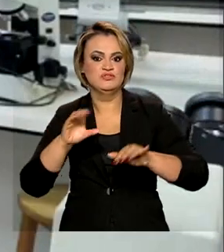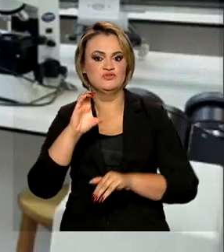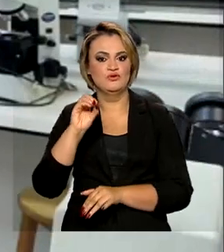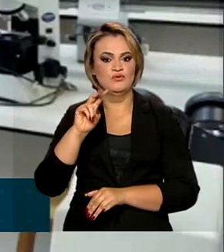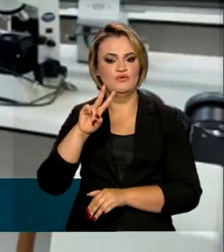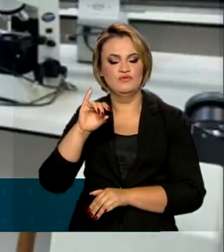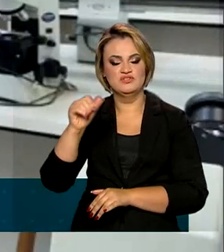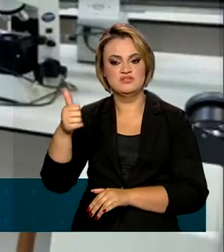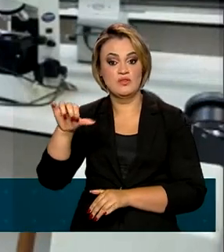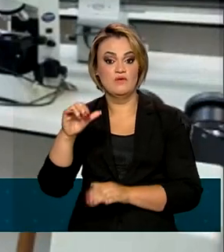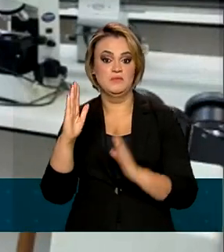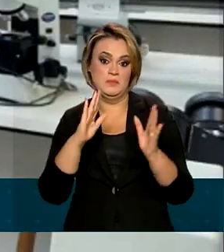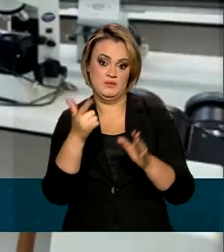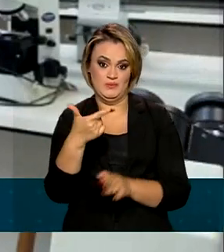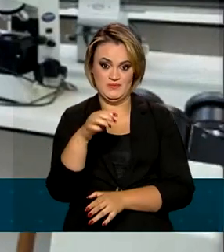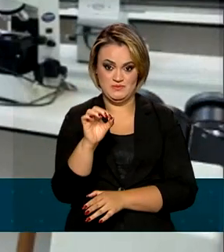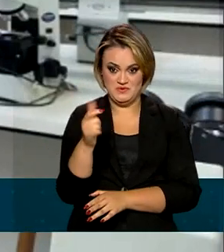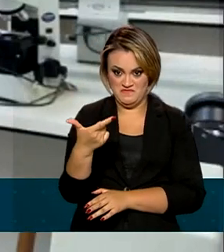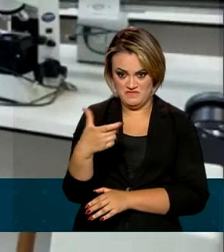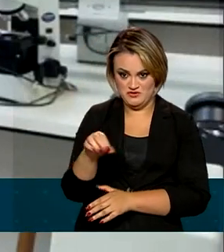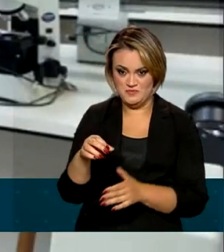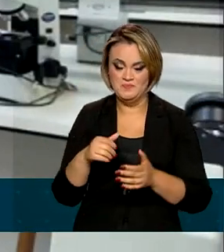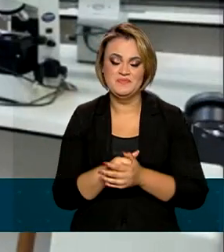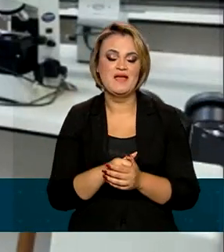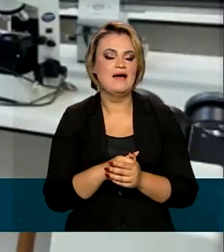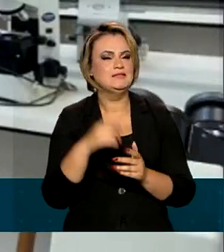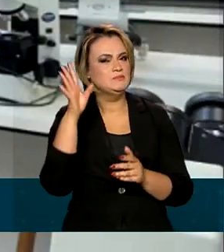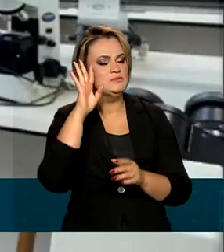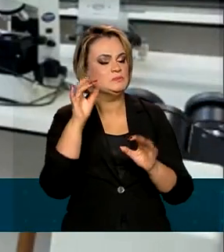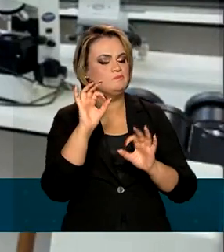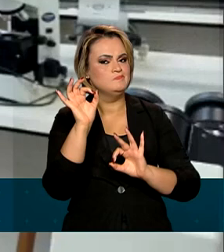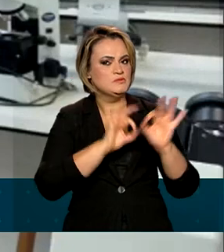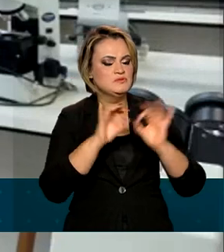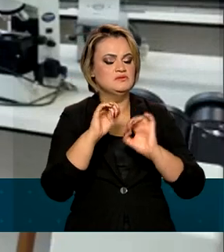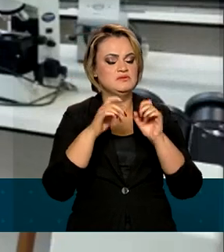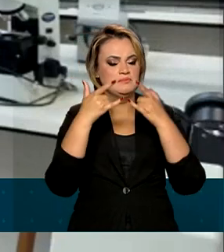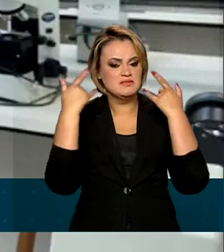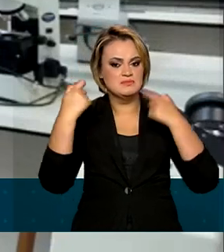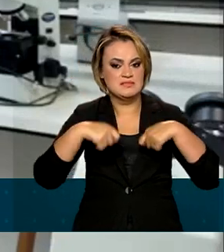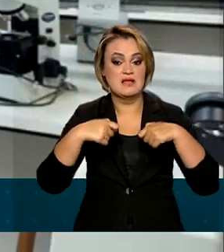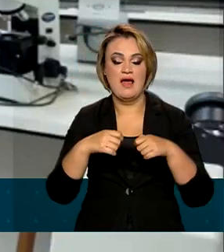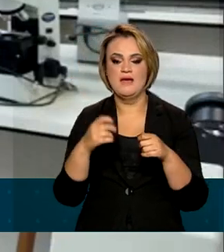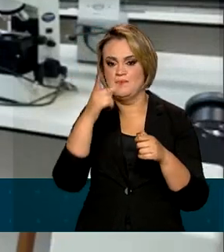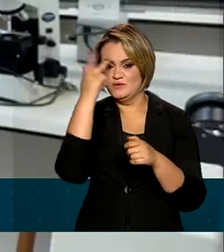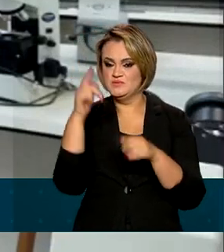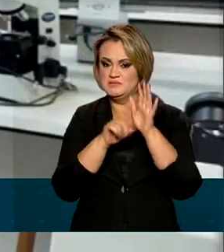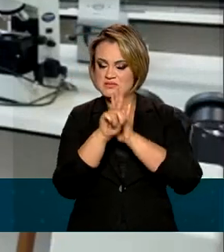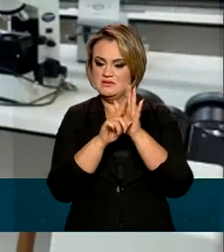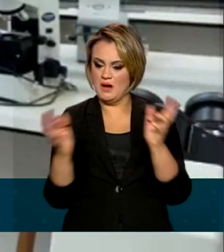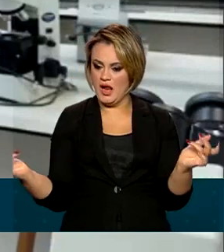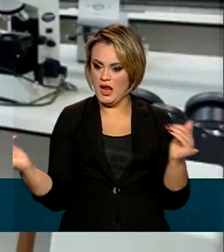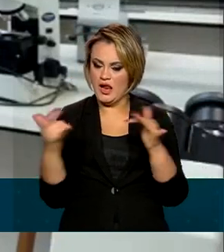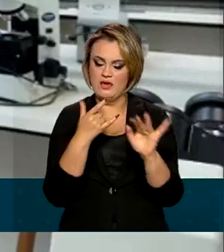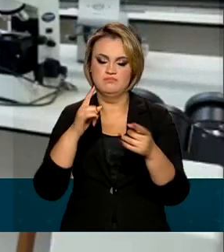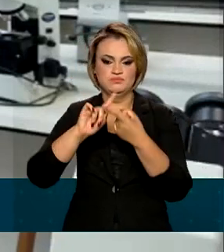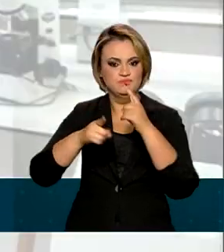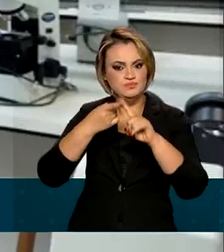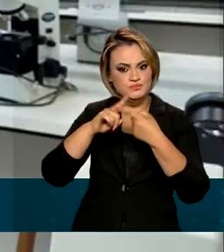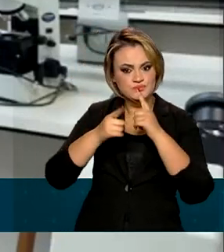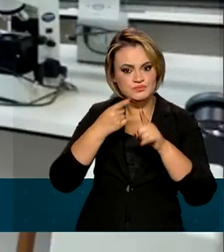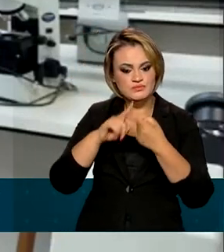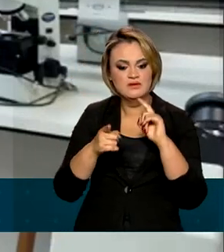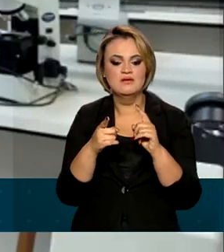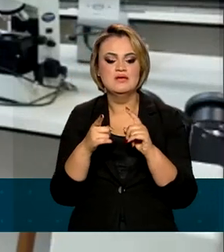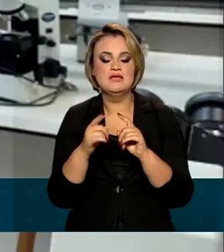em 2020. Com isso, vários pesquisadores se reuniram, formaram uma rede e